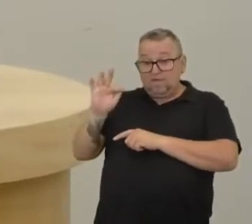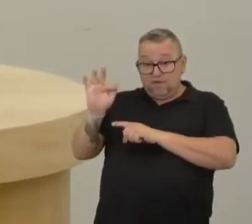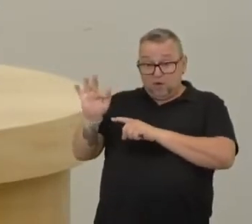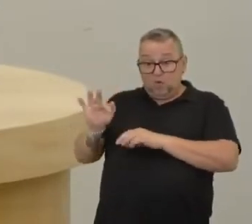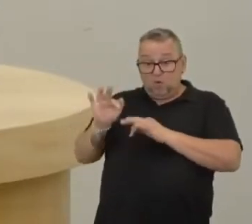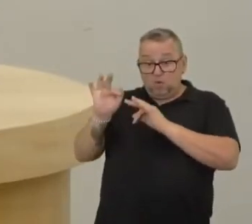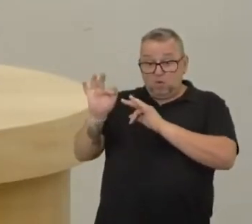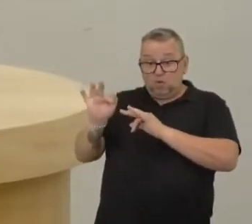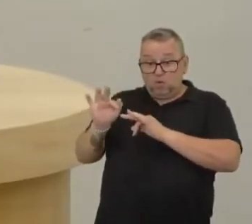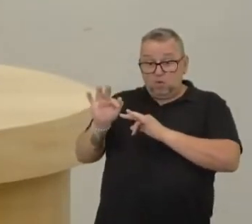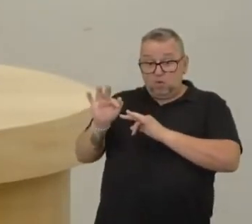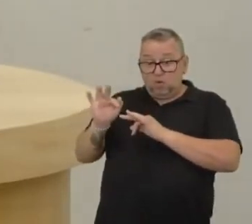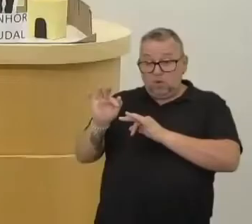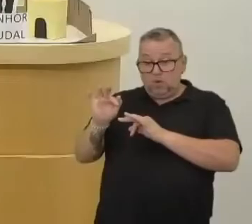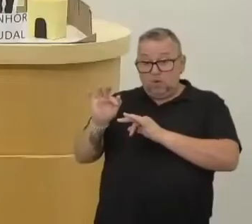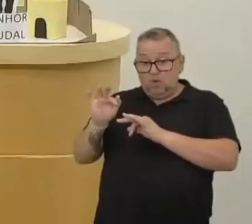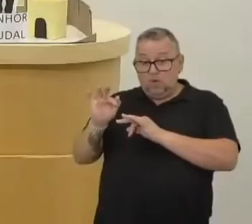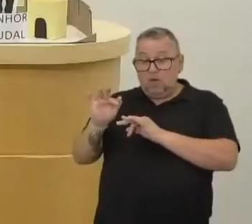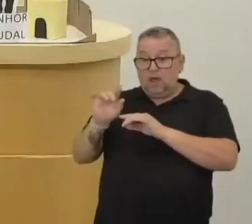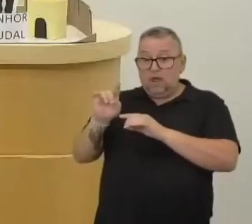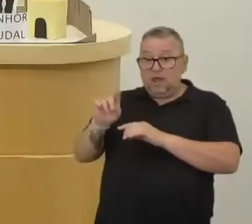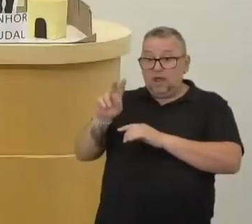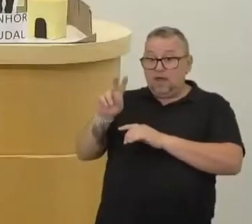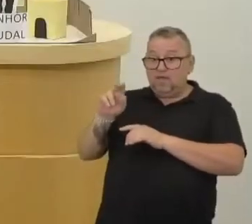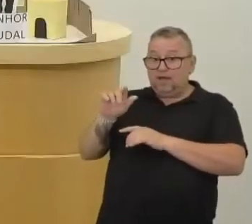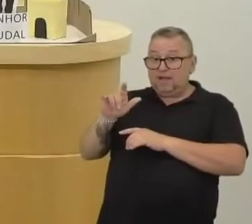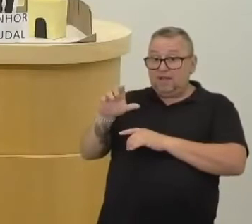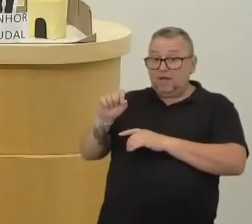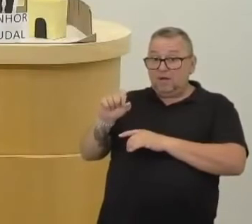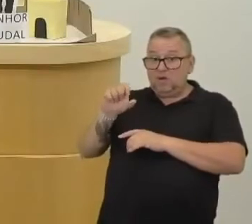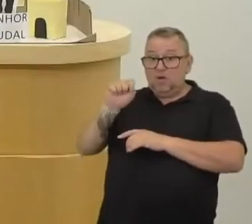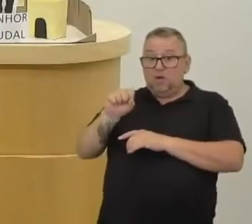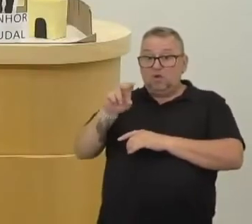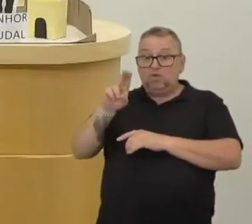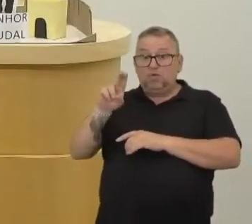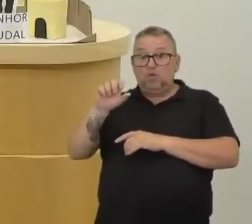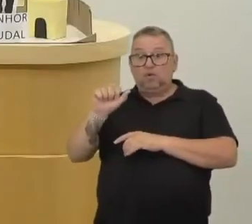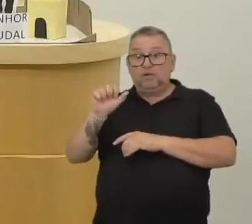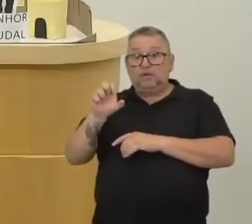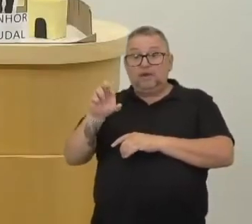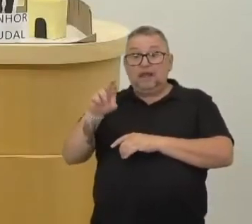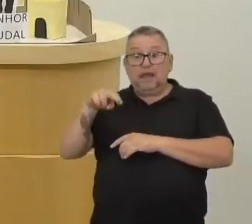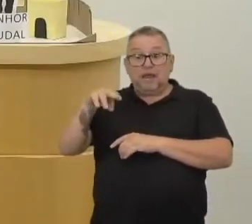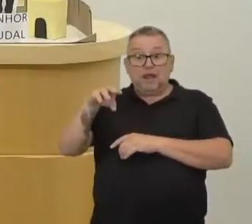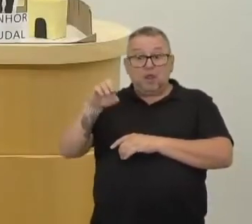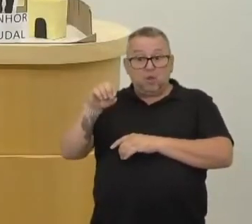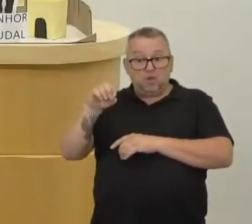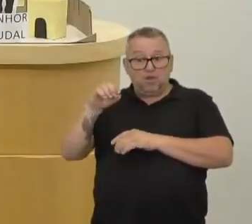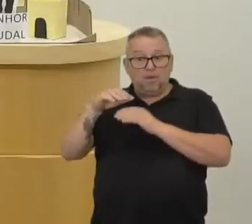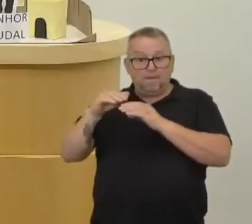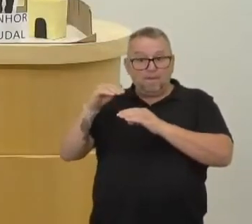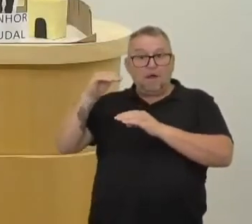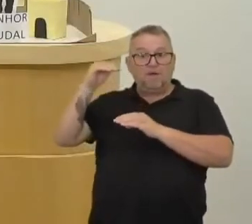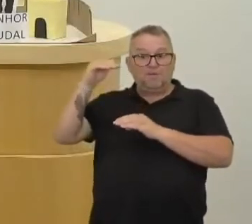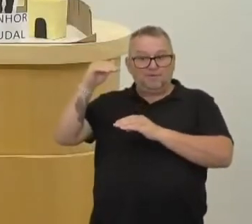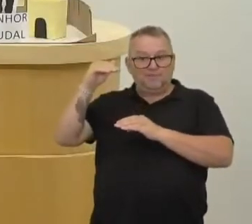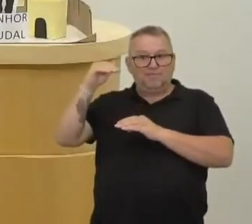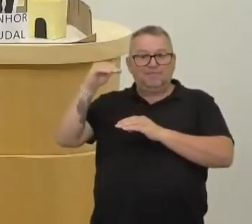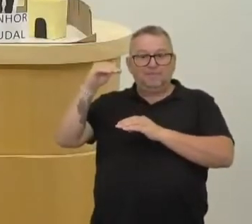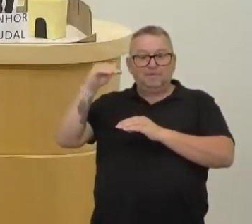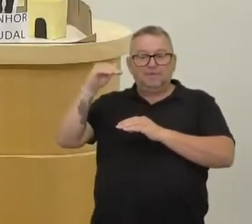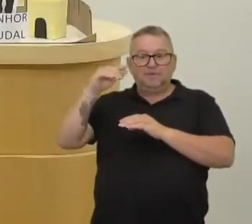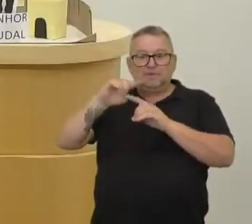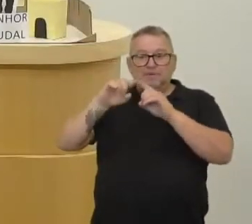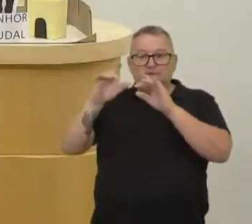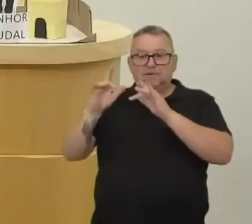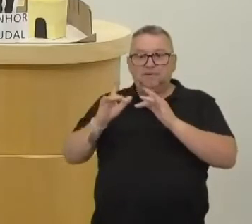Olha aqui, ó. Ó, de quem? Do suzerano. Certo? Então, assim, essa